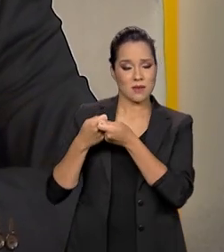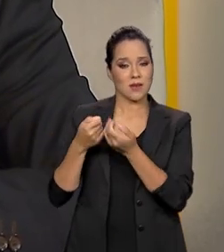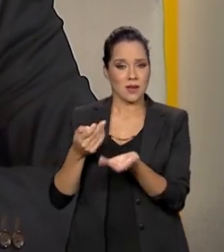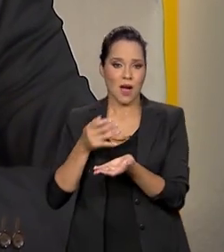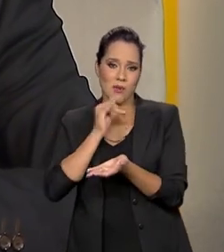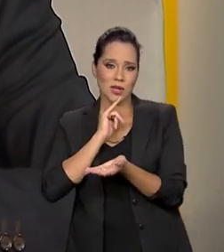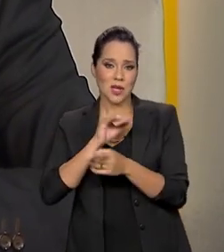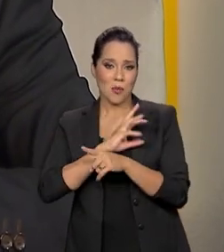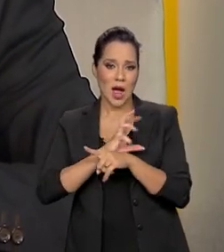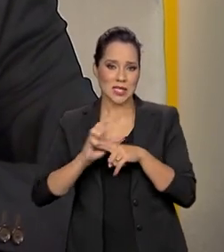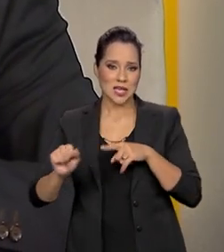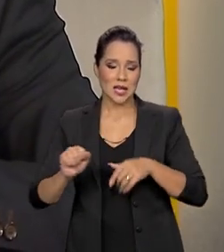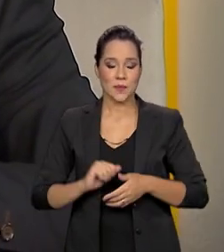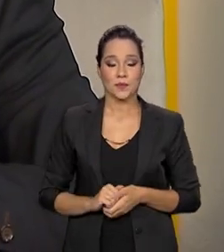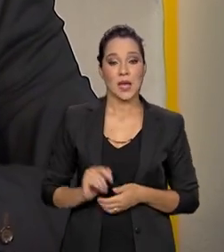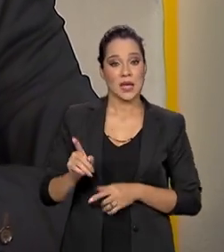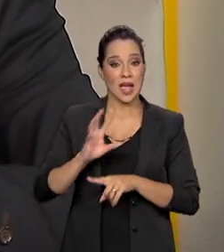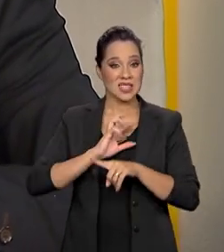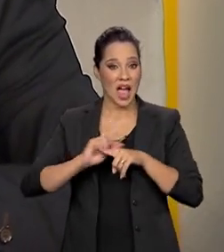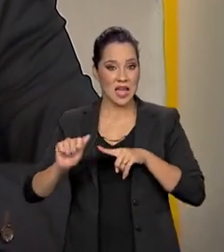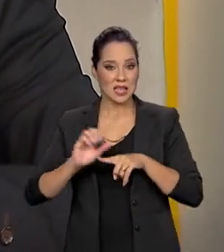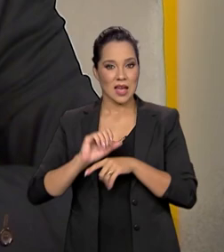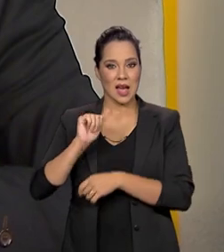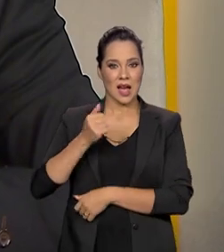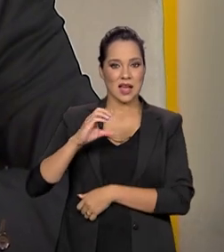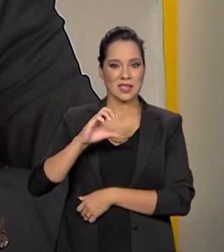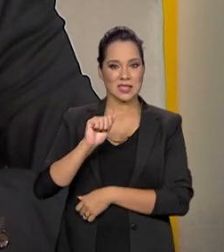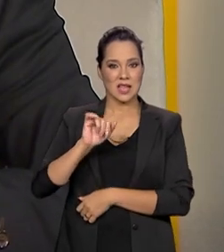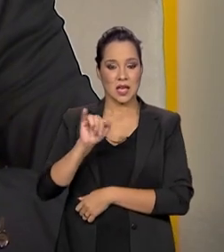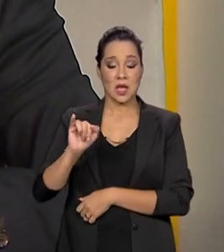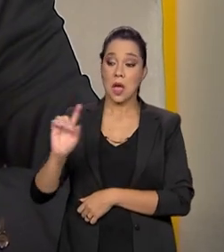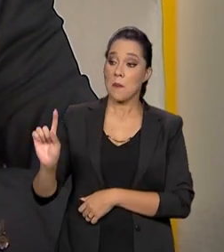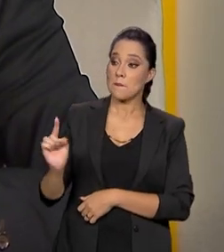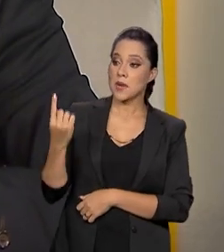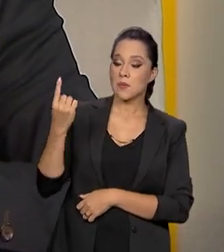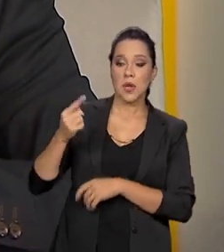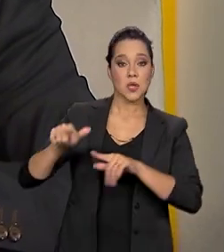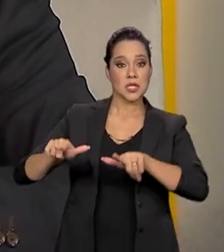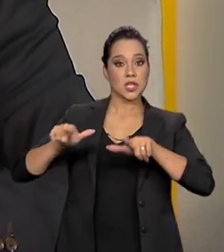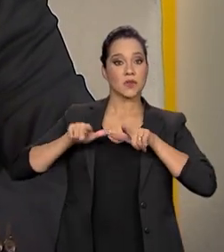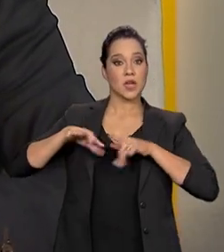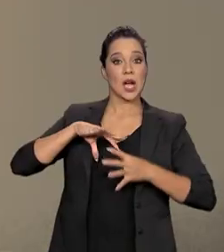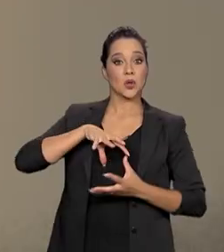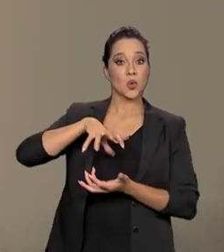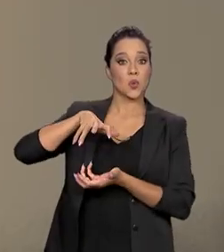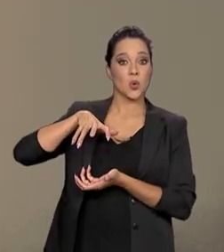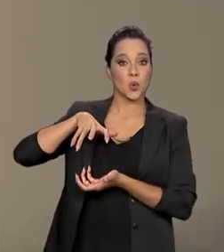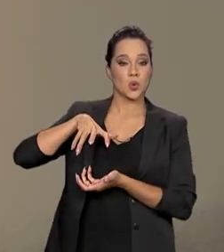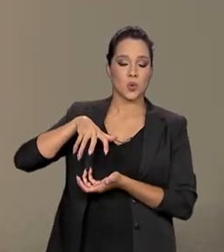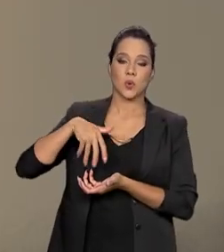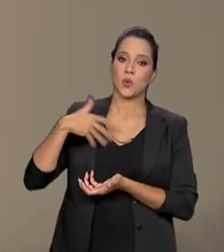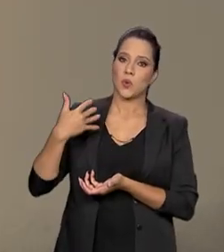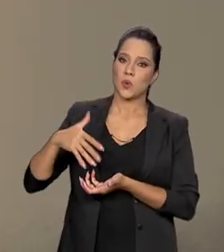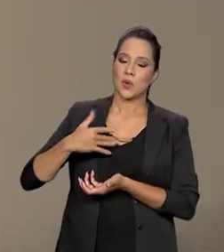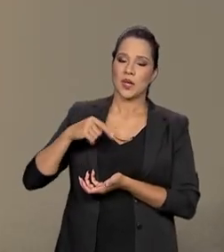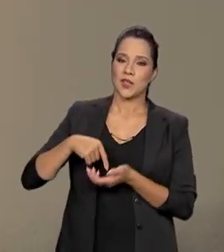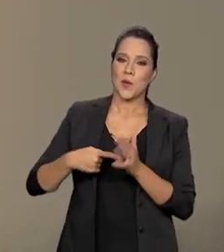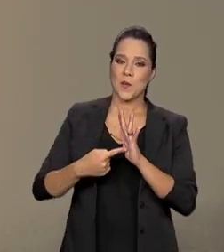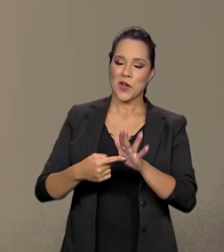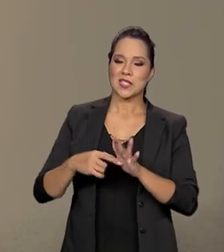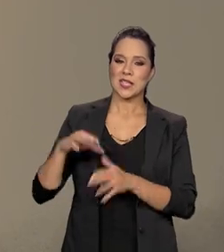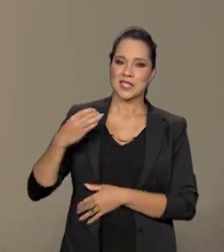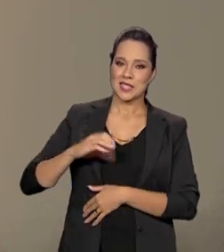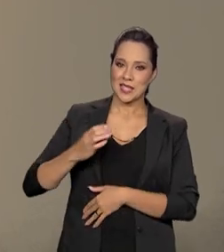exemplo do açaí. E esse açaí, Paulo, se tornou o primeiro açaí certificado do mundo. Então, mostra que a